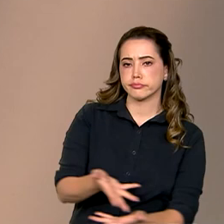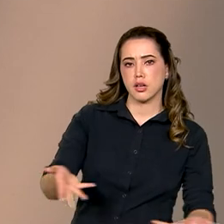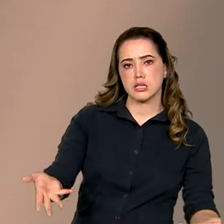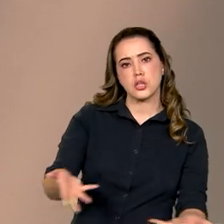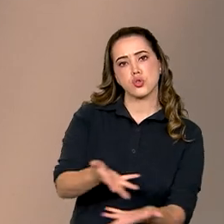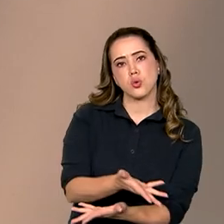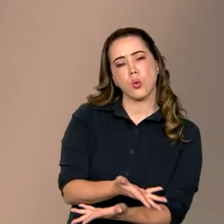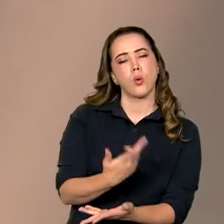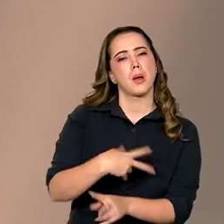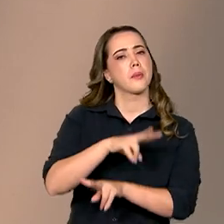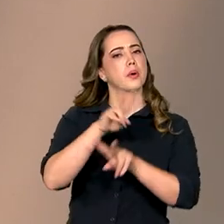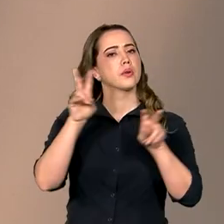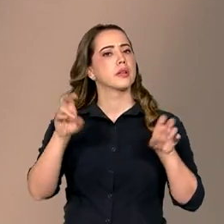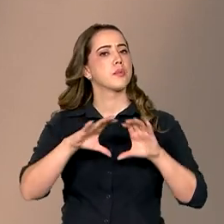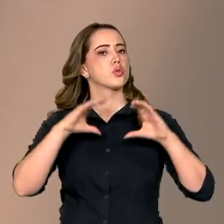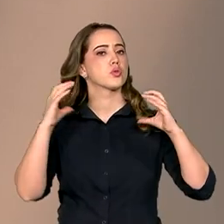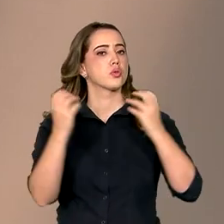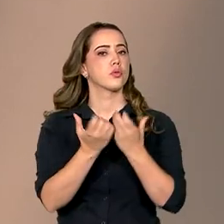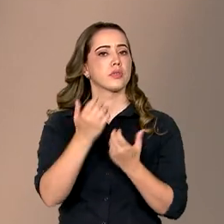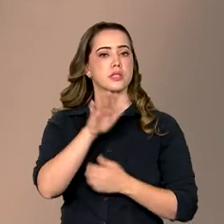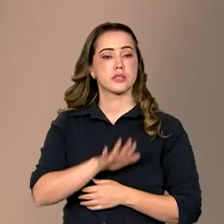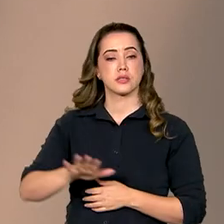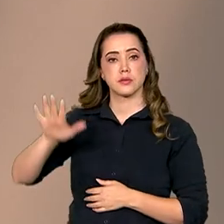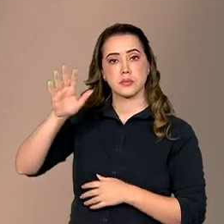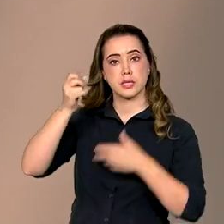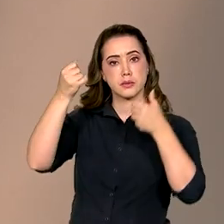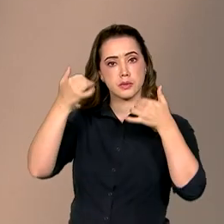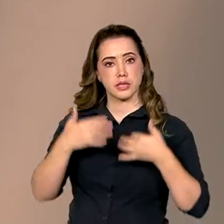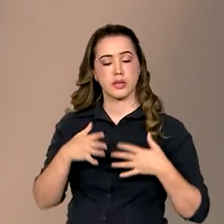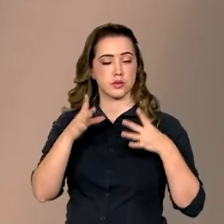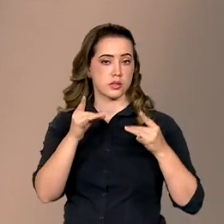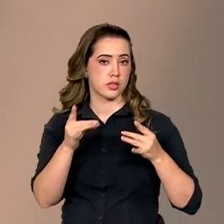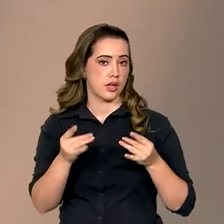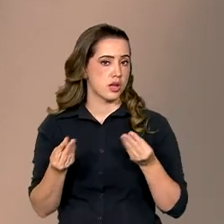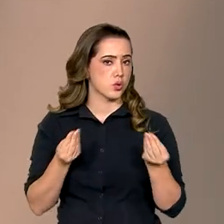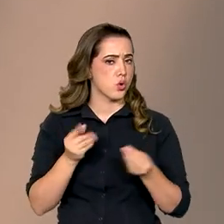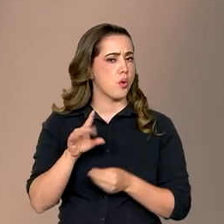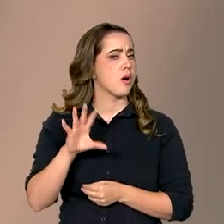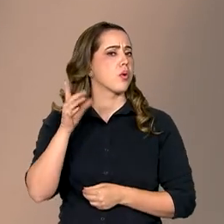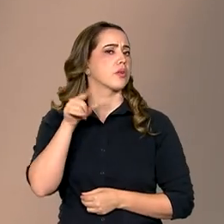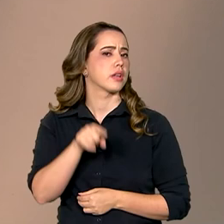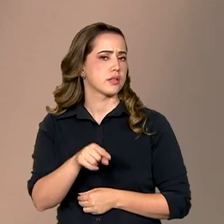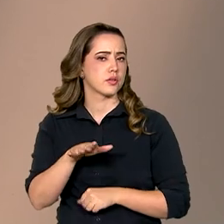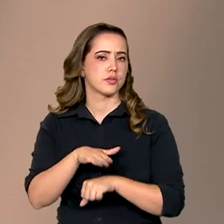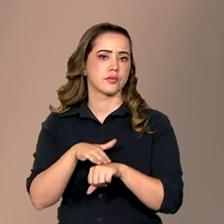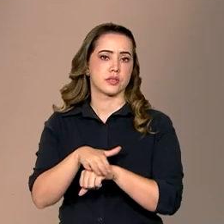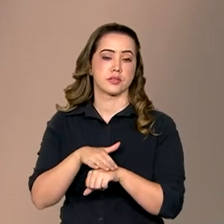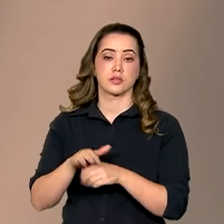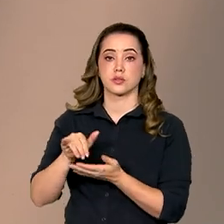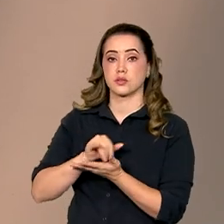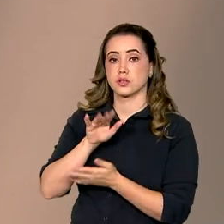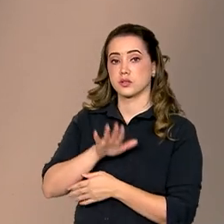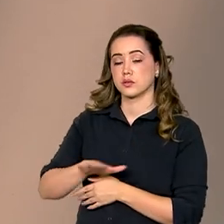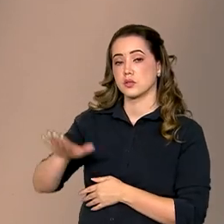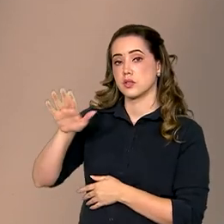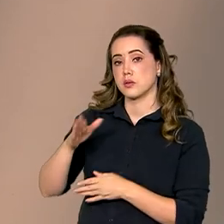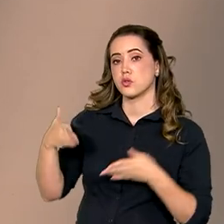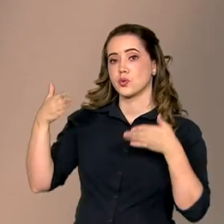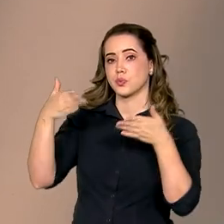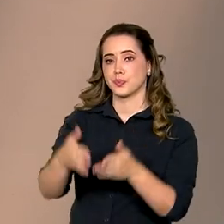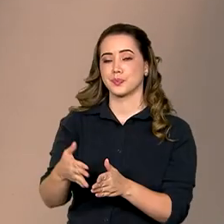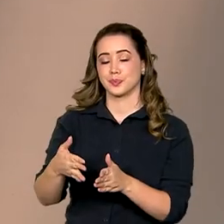demandas em conferências nacionais. Para explicar em detalhes como isso funciona, eu conversei com o secretário nacional de